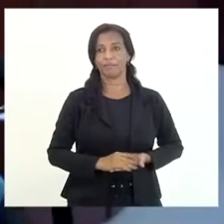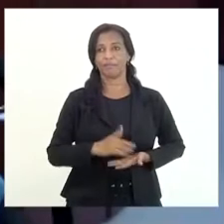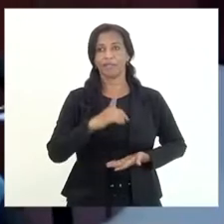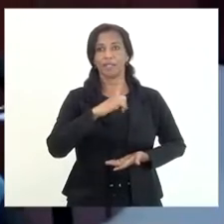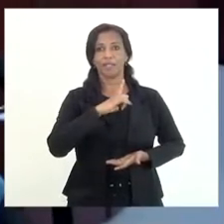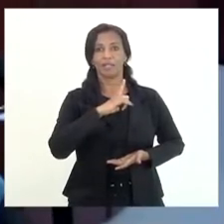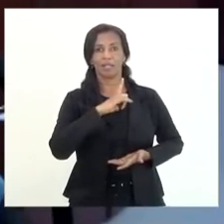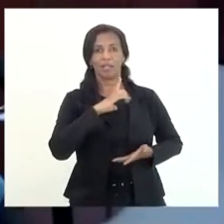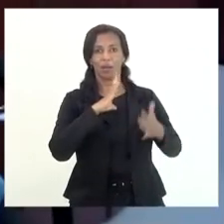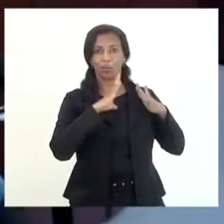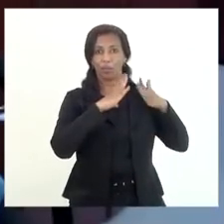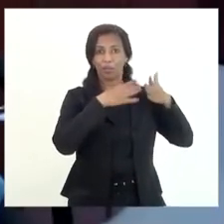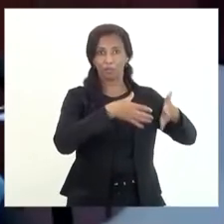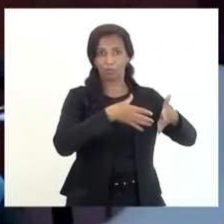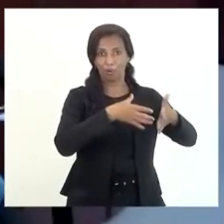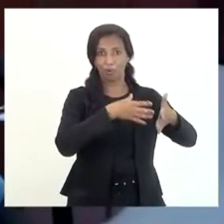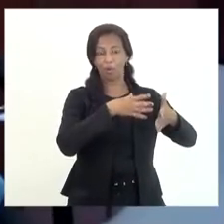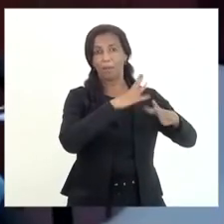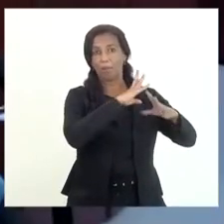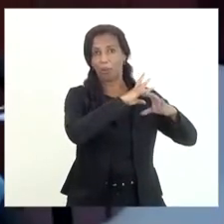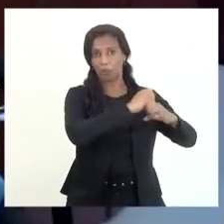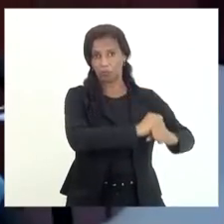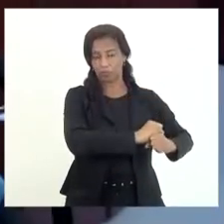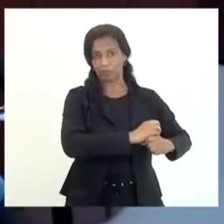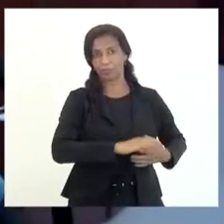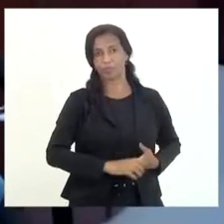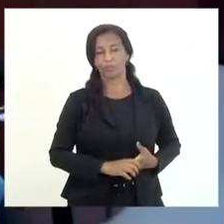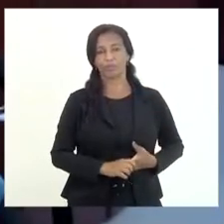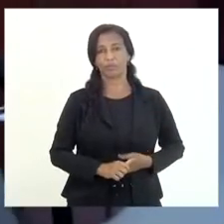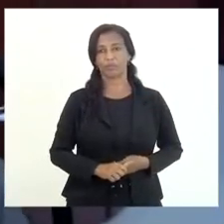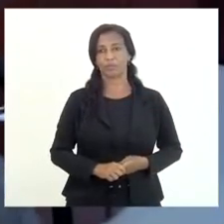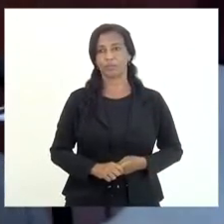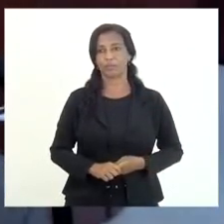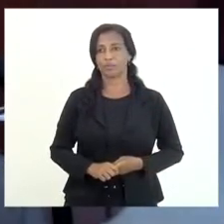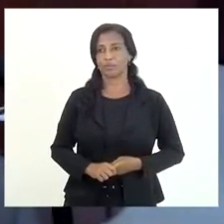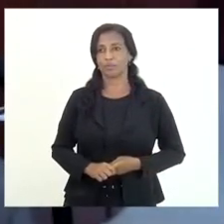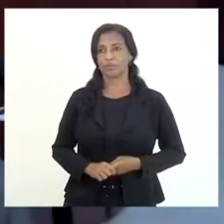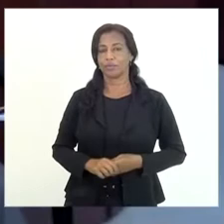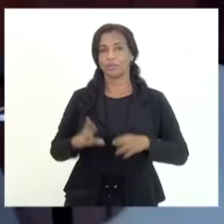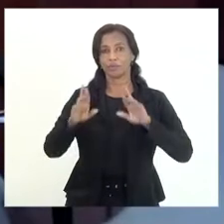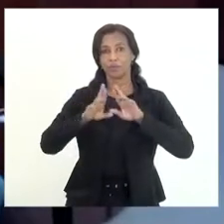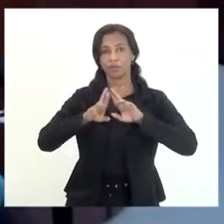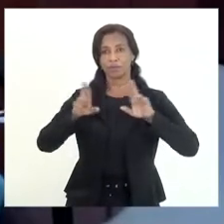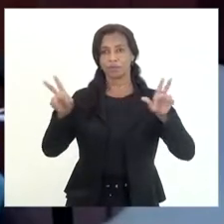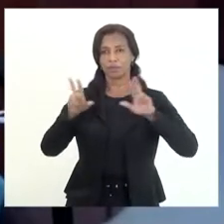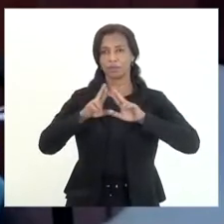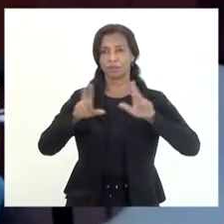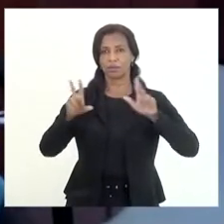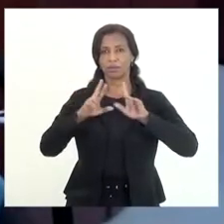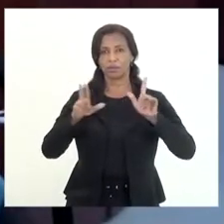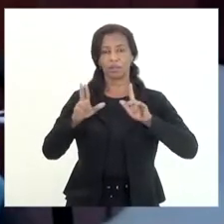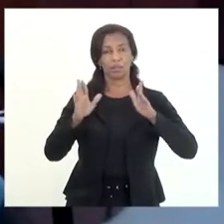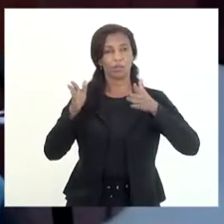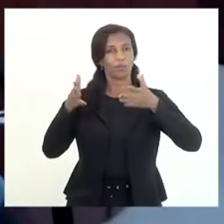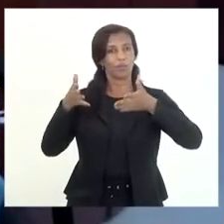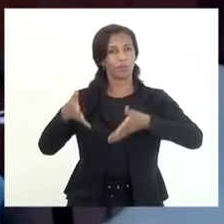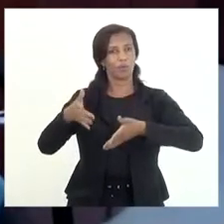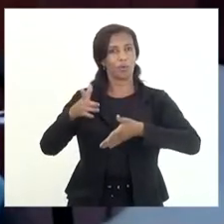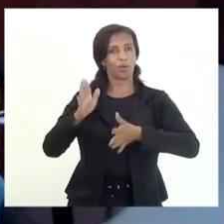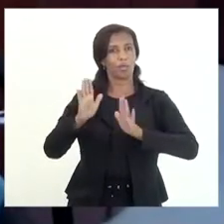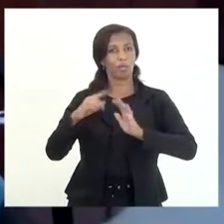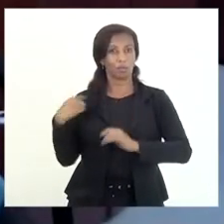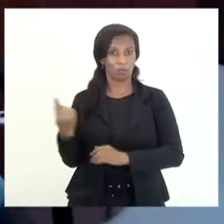enfoque eu acho que mais contábil do da diferença do enfoque que nós como